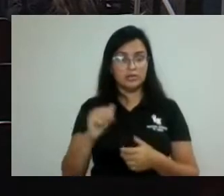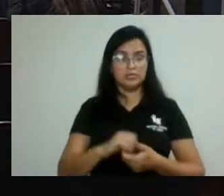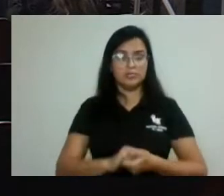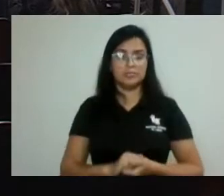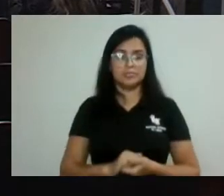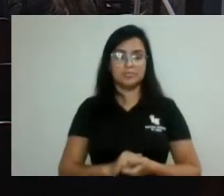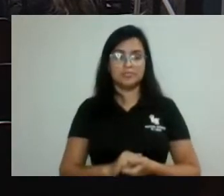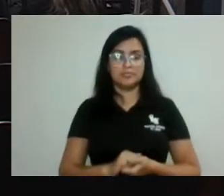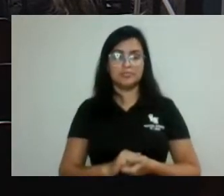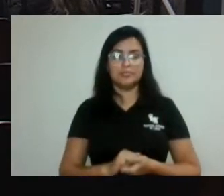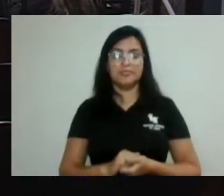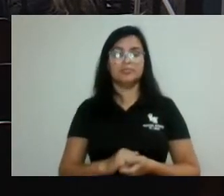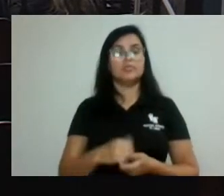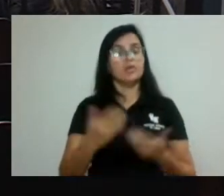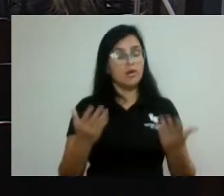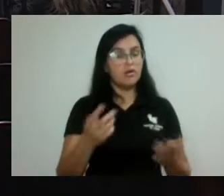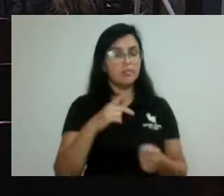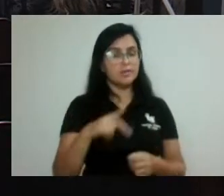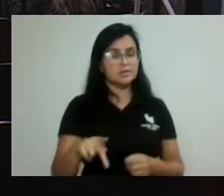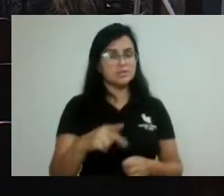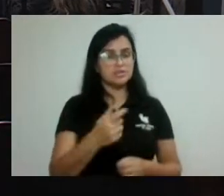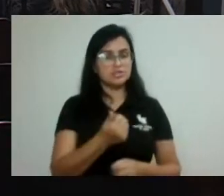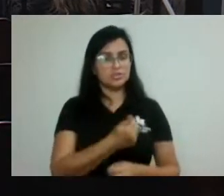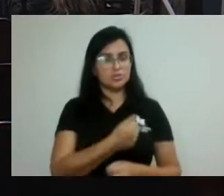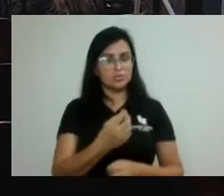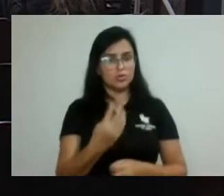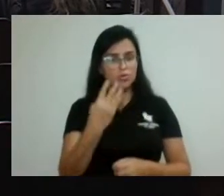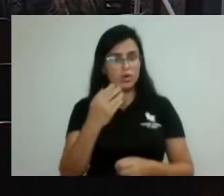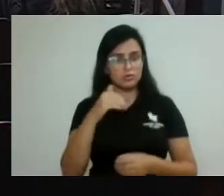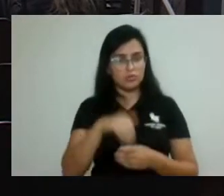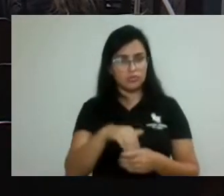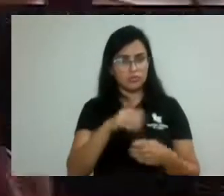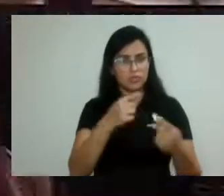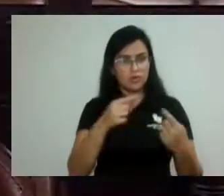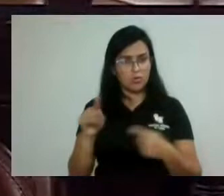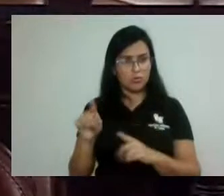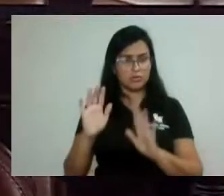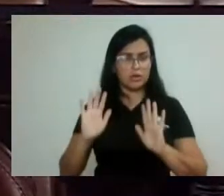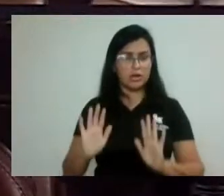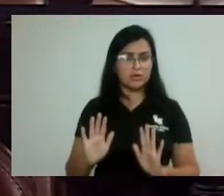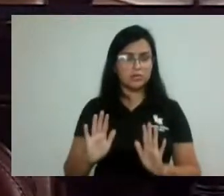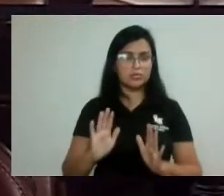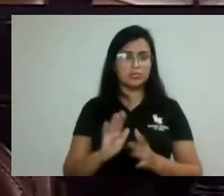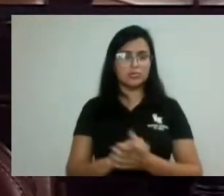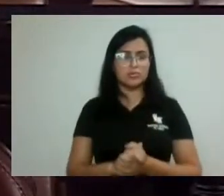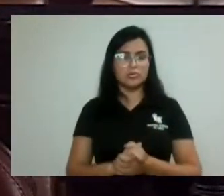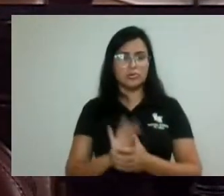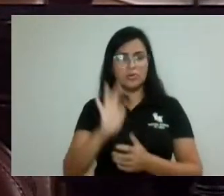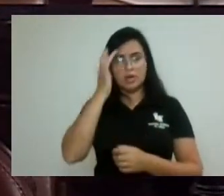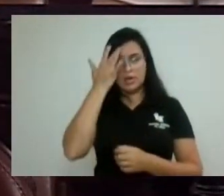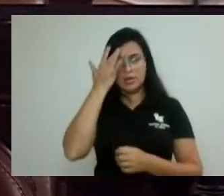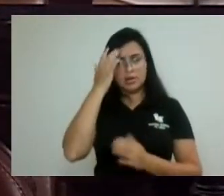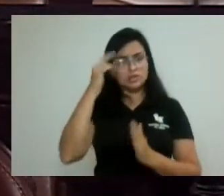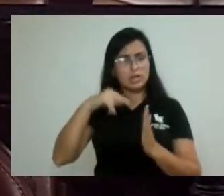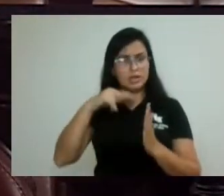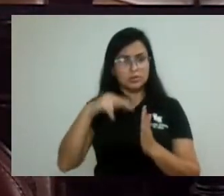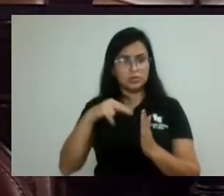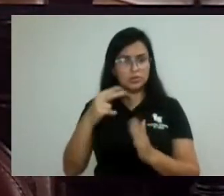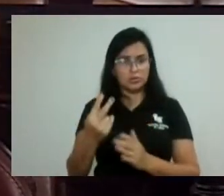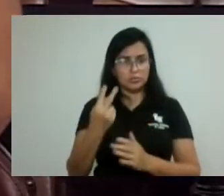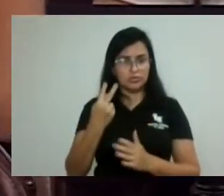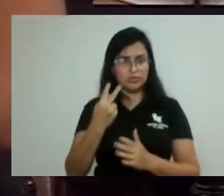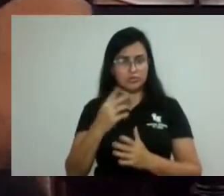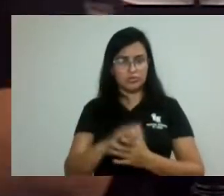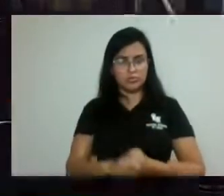4, eu votei contrário, estava em pé, mas acho que o senhor estava em leitura, não viu, aí eu queria, na verdade, era o